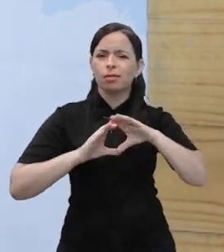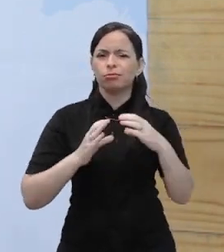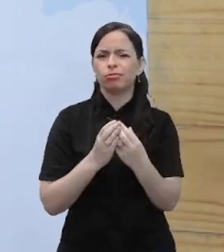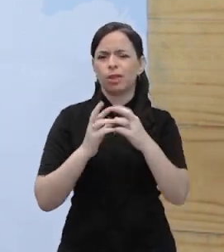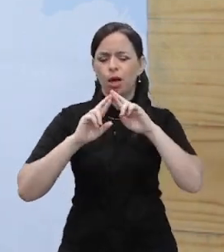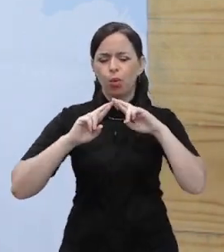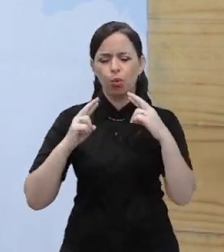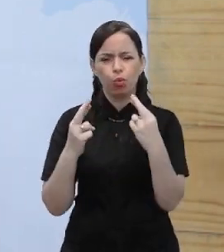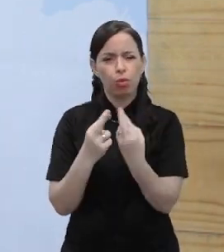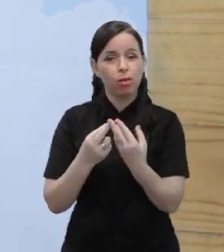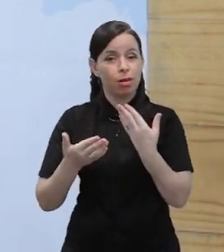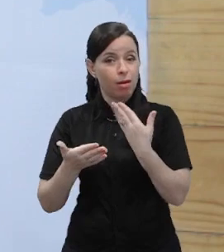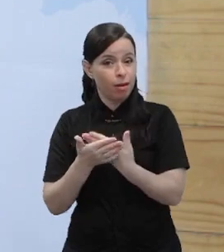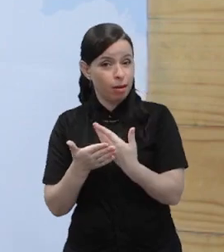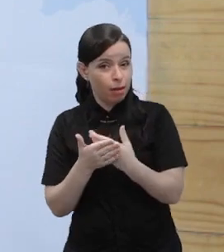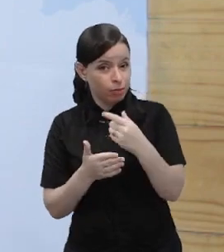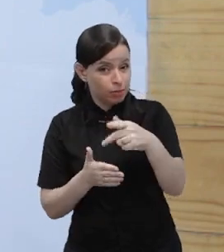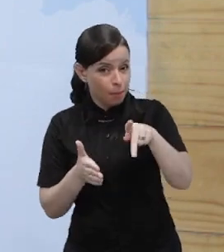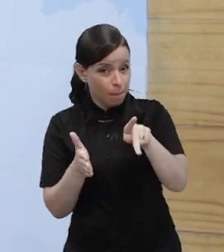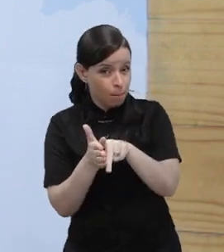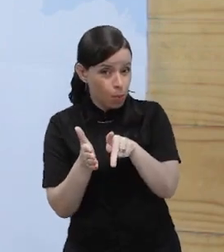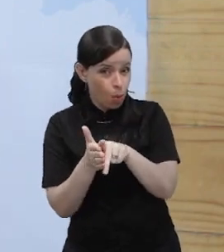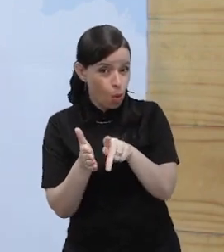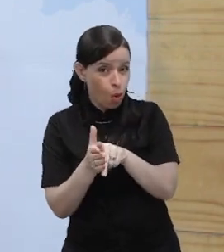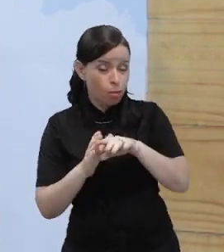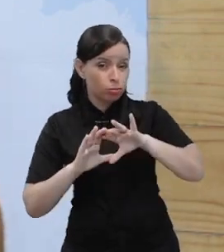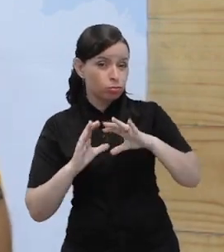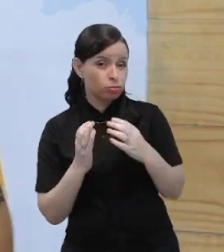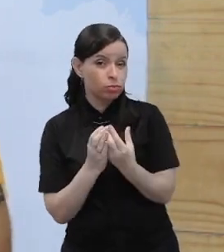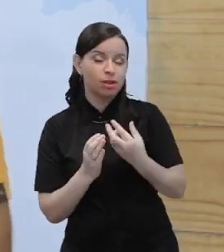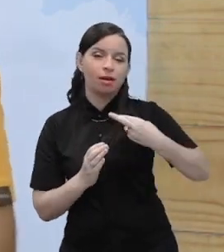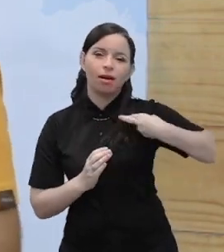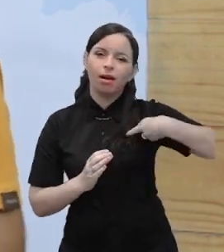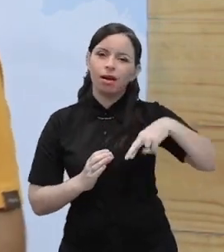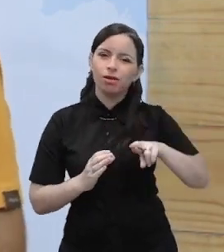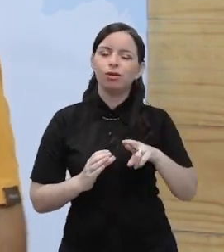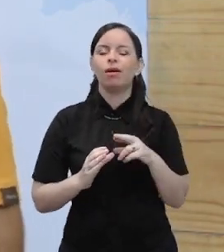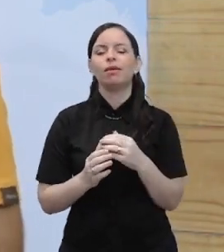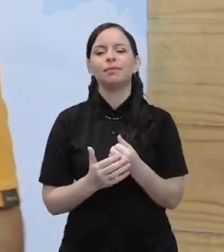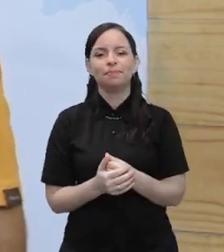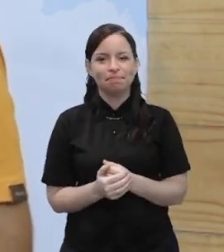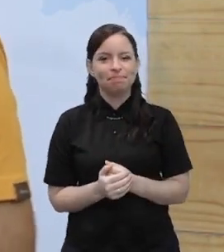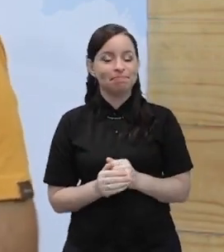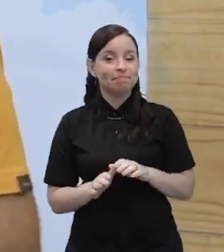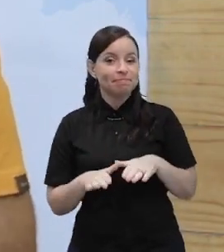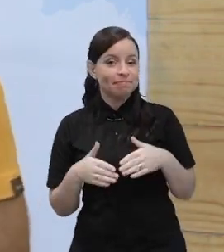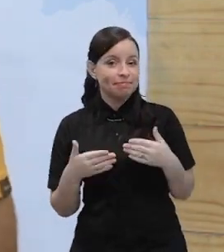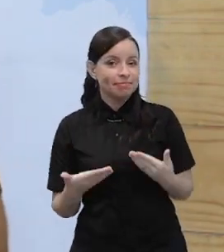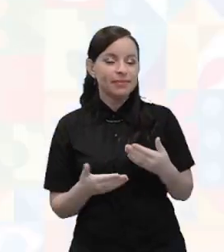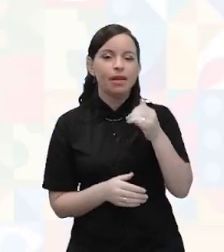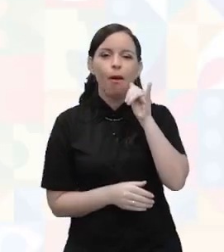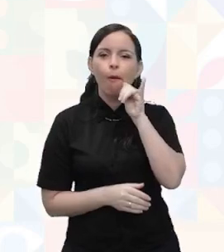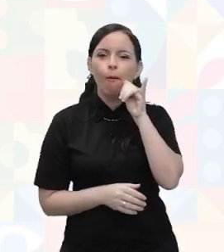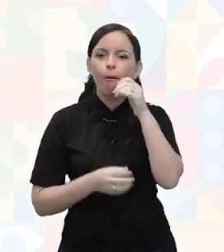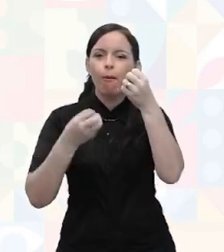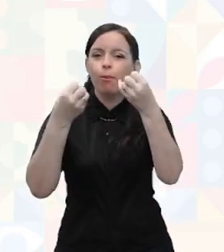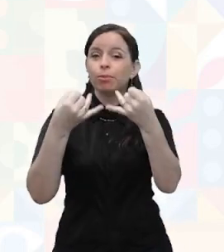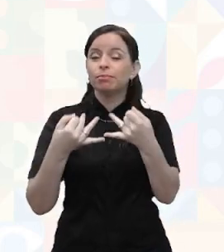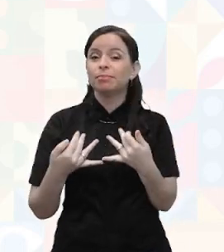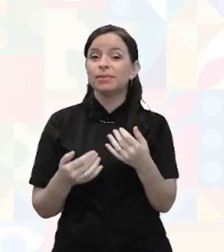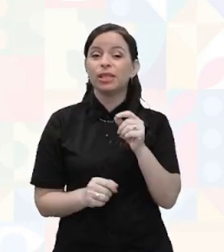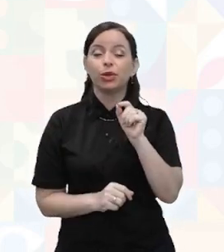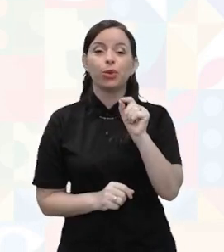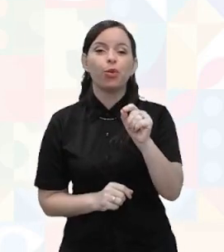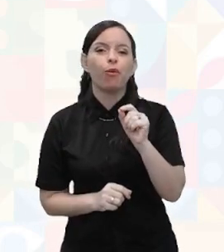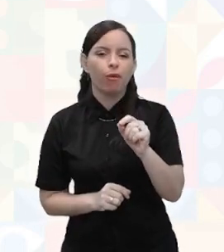você também pertence a uma comunidade religiosa e assim por diante. Então, o que Bolman traz para nós é que a